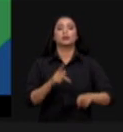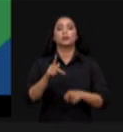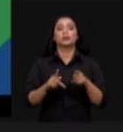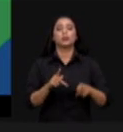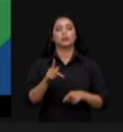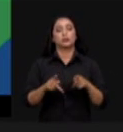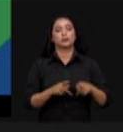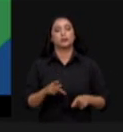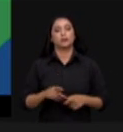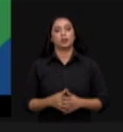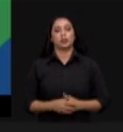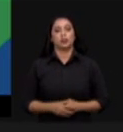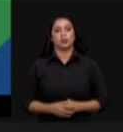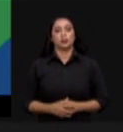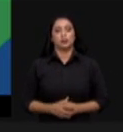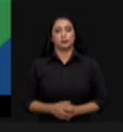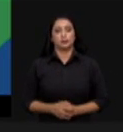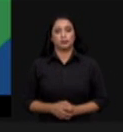dessa região